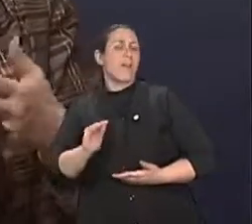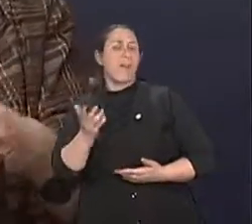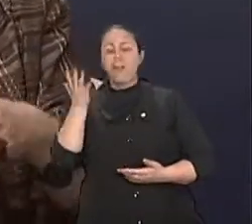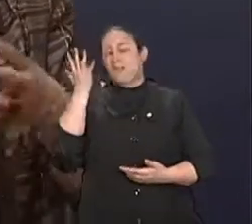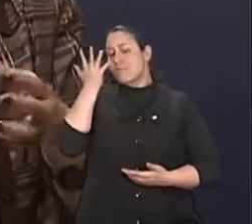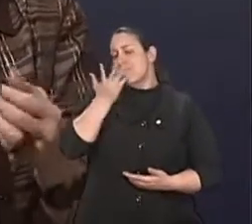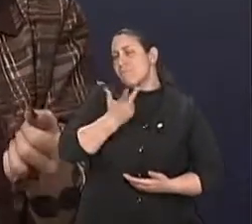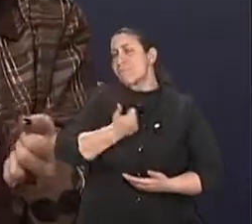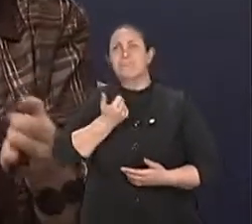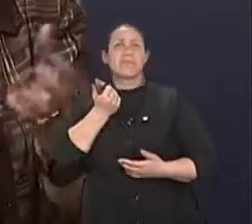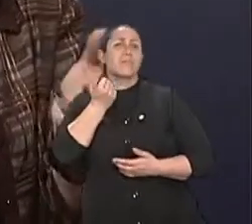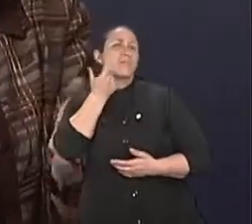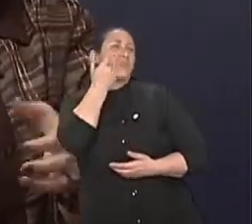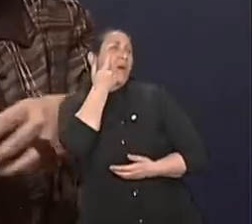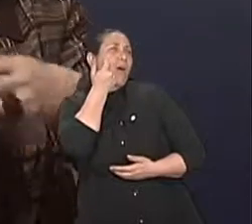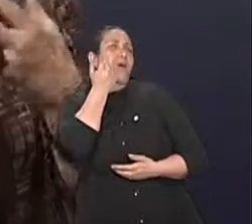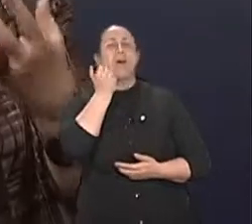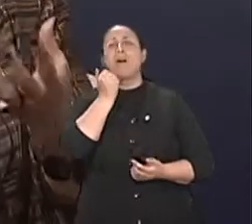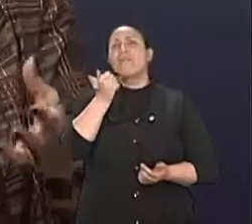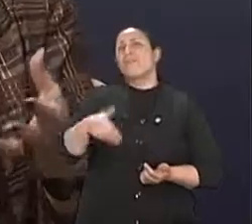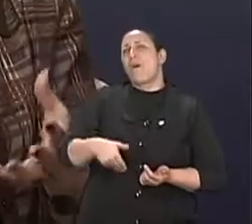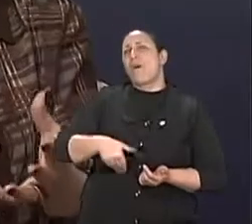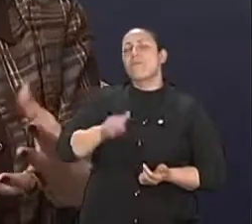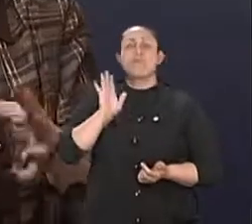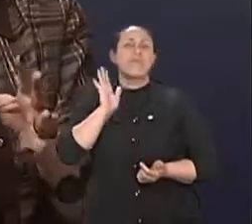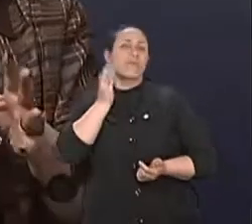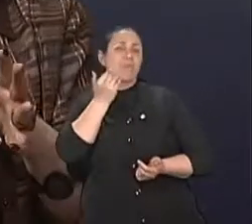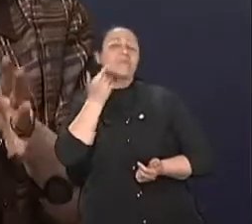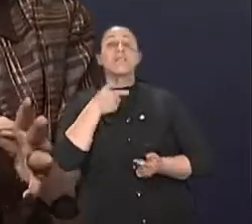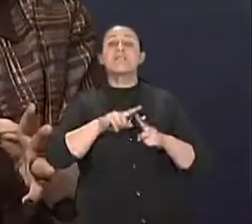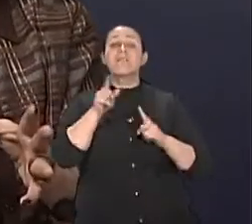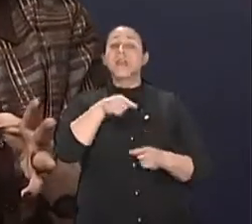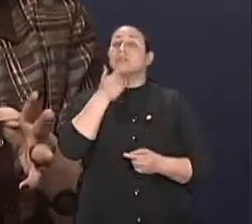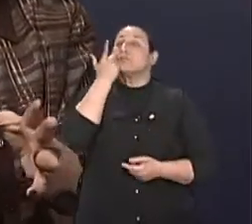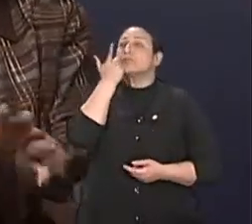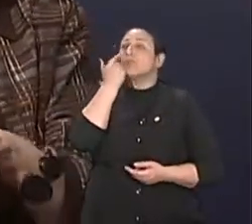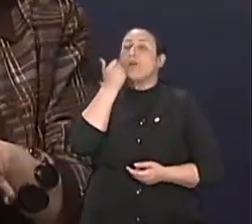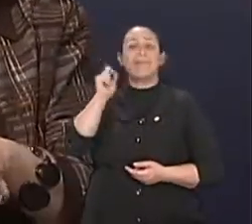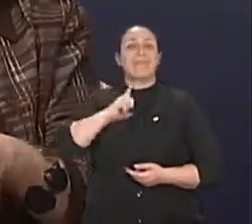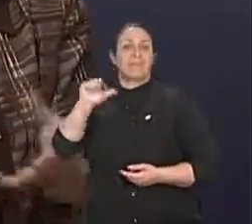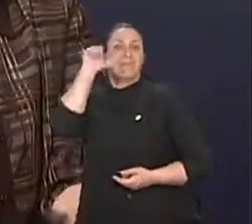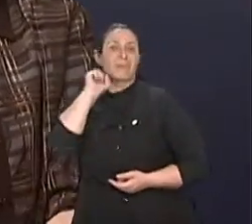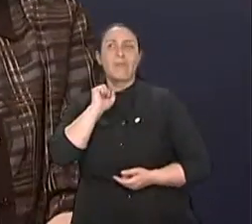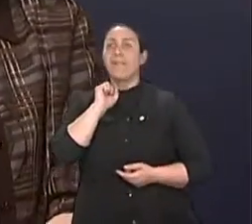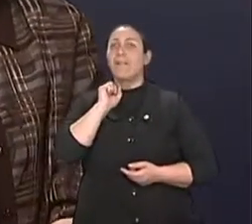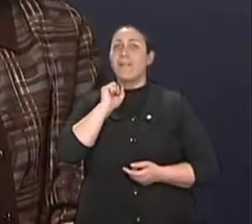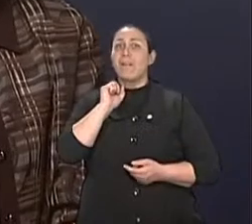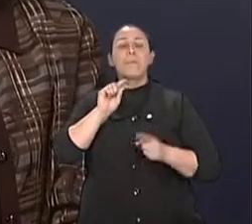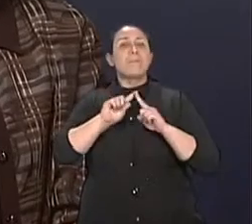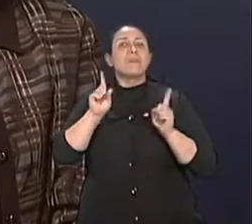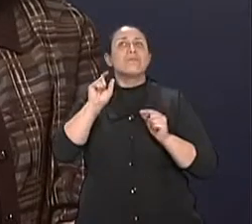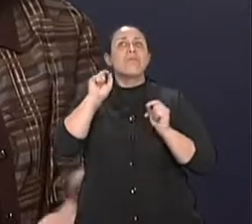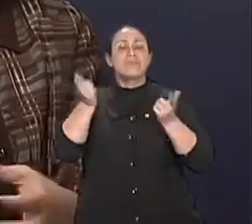maravilhosa, só chora um pouquinho, mas ri muito, bonito. Primeiro início do encontro é a paixão.